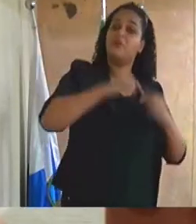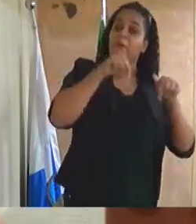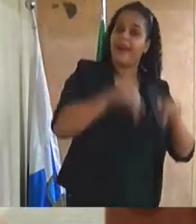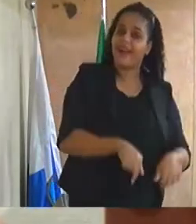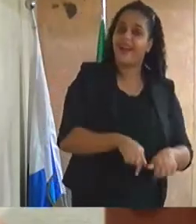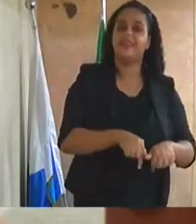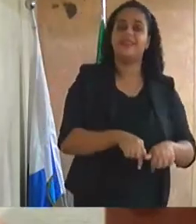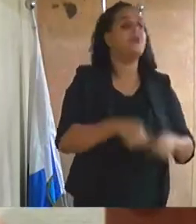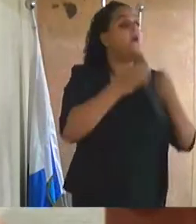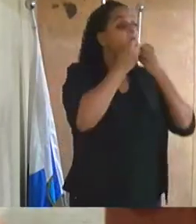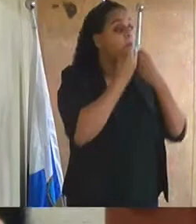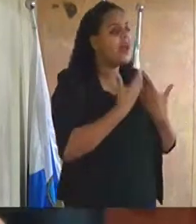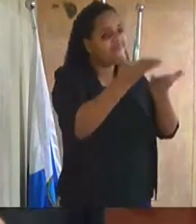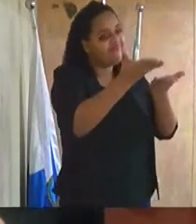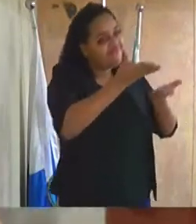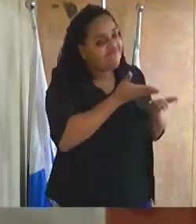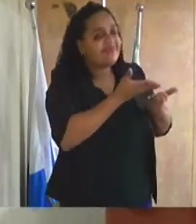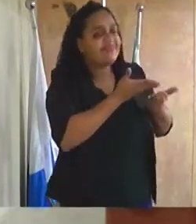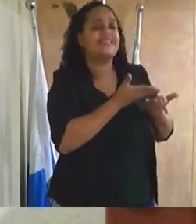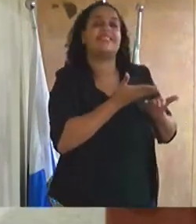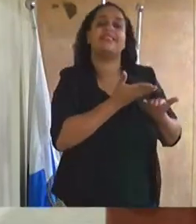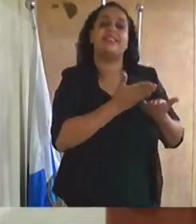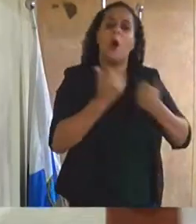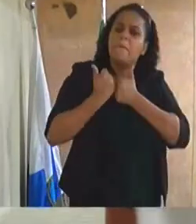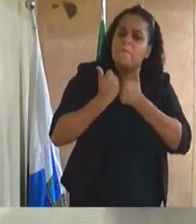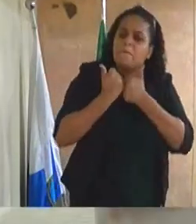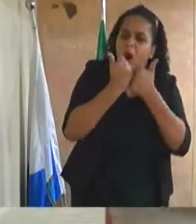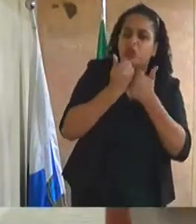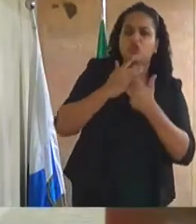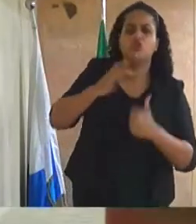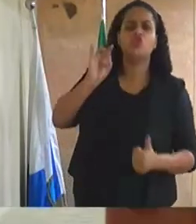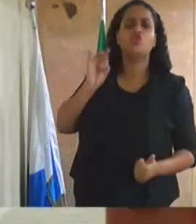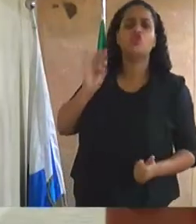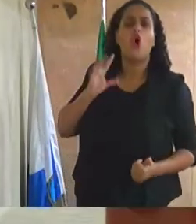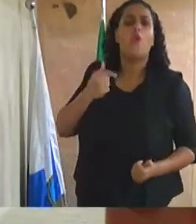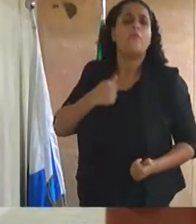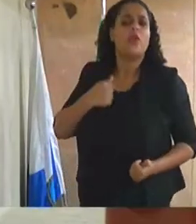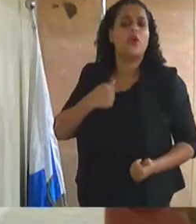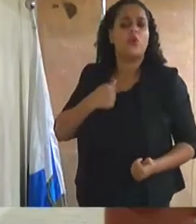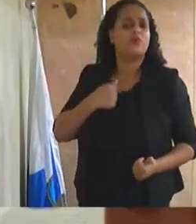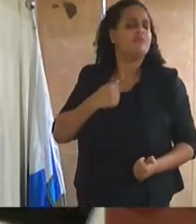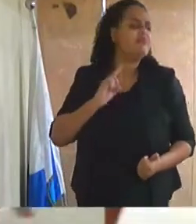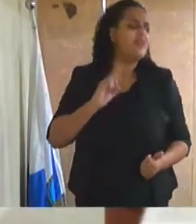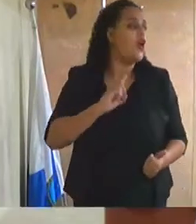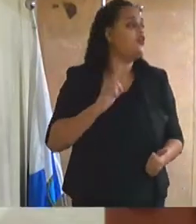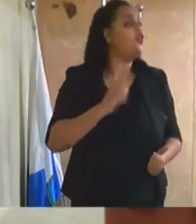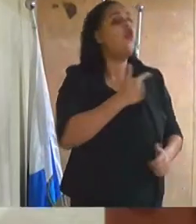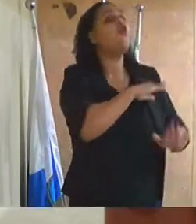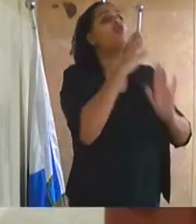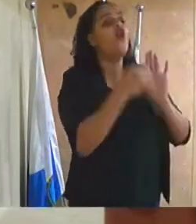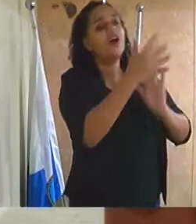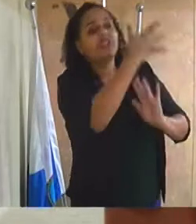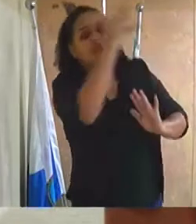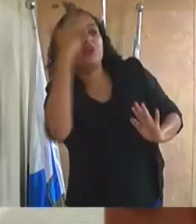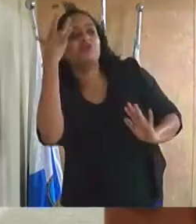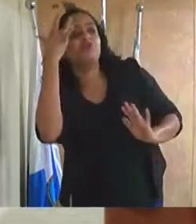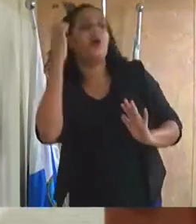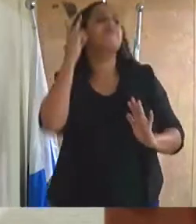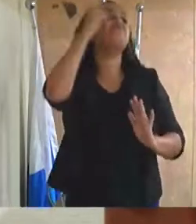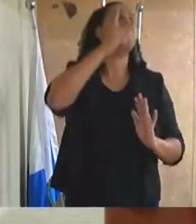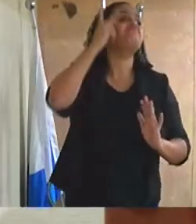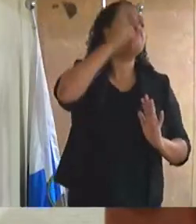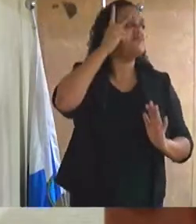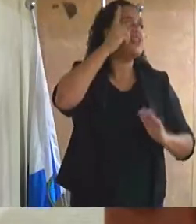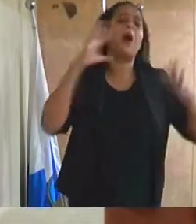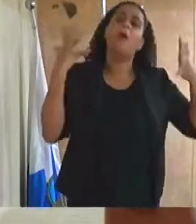seja muito bem-vindo e conte não só comigo, mas com certeza com todos os companheiros aqui, tá? Parabéns,